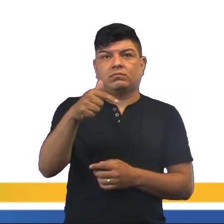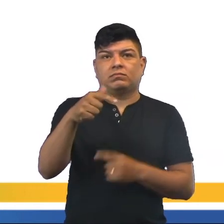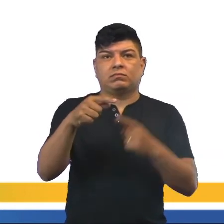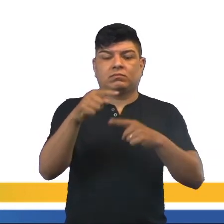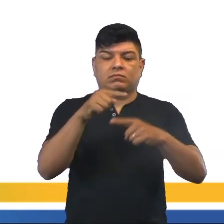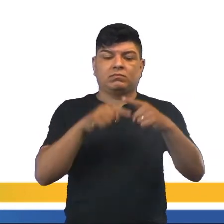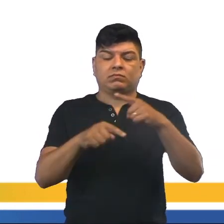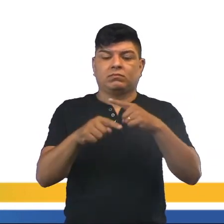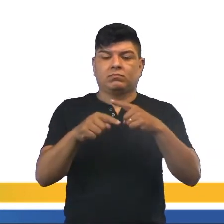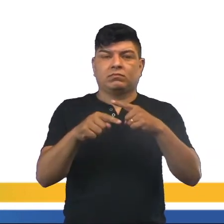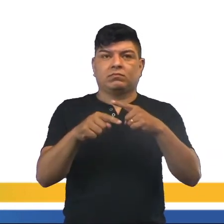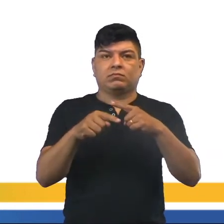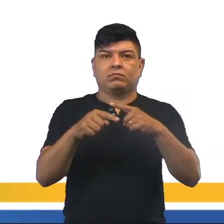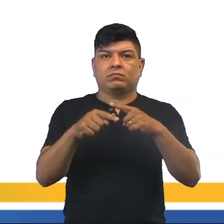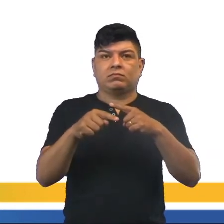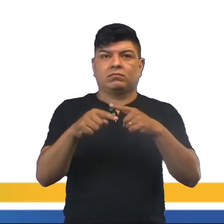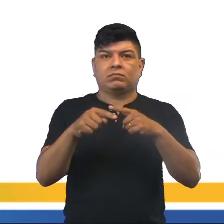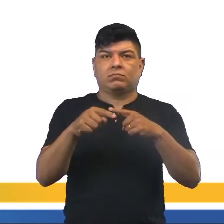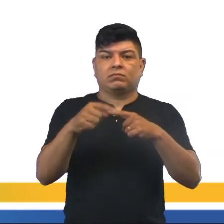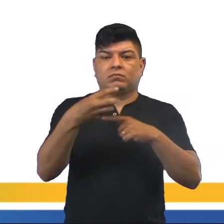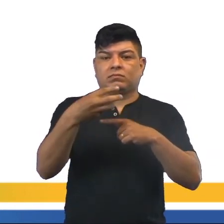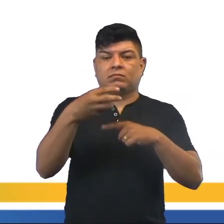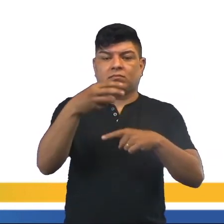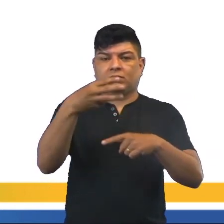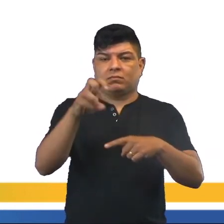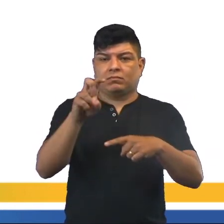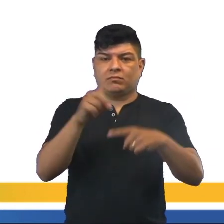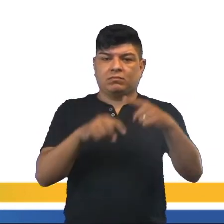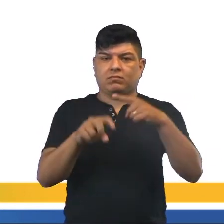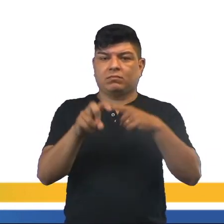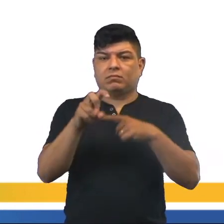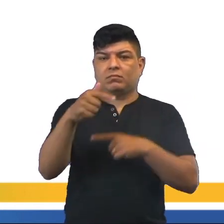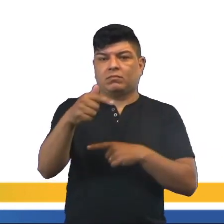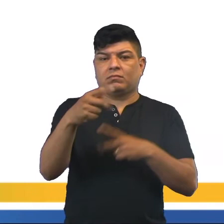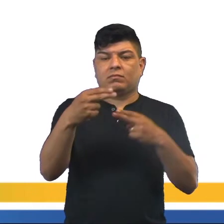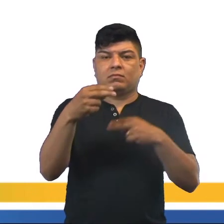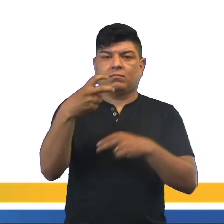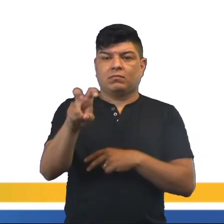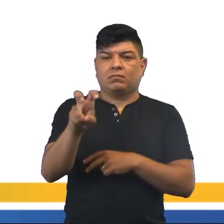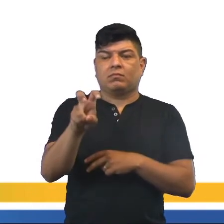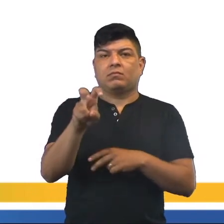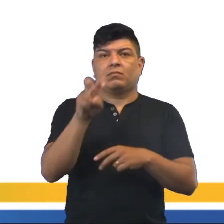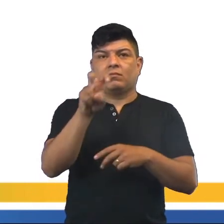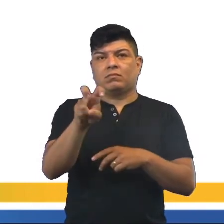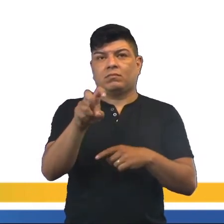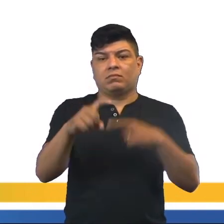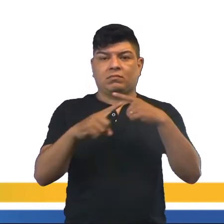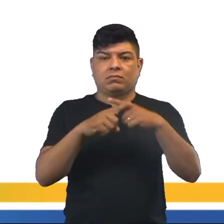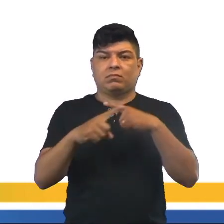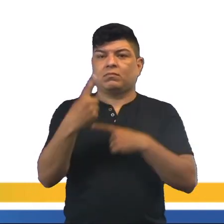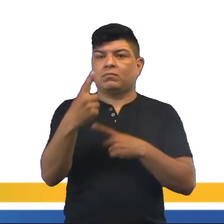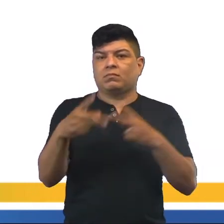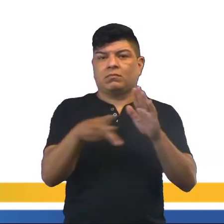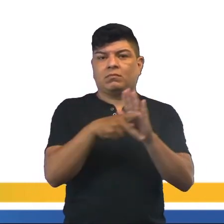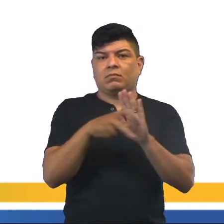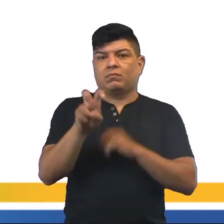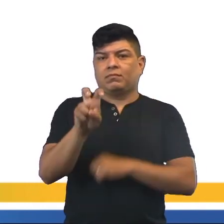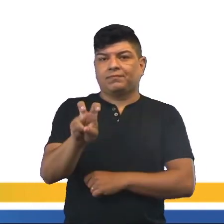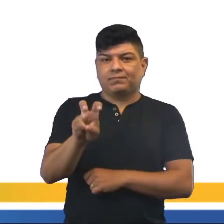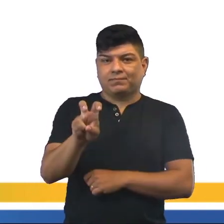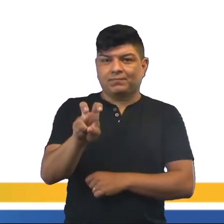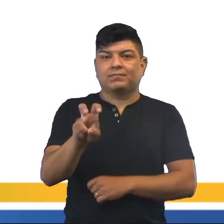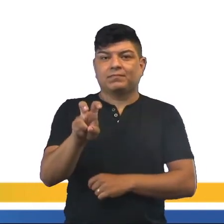dividido, 35 dividido para 7 é 5, 5 que multiplica 1 é o próprio 5.